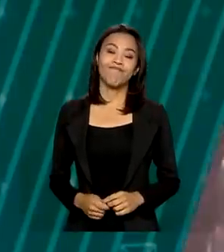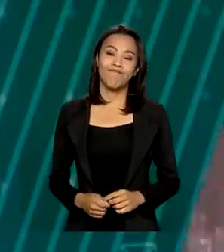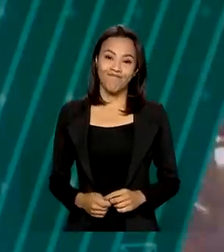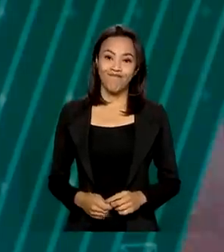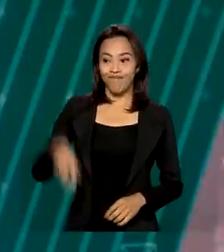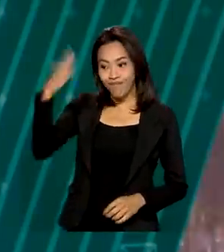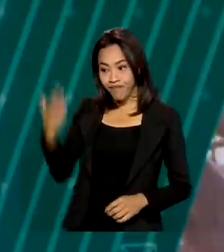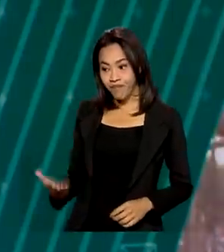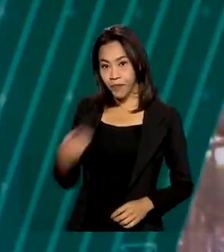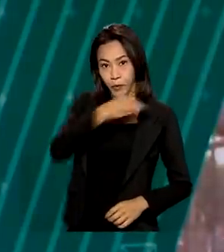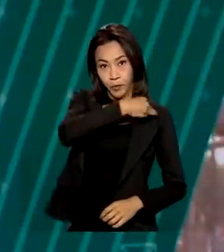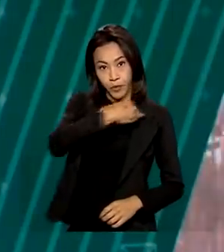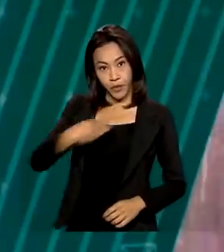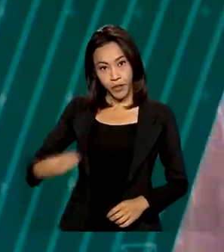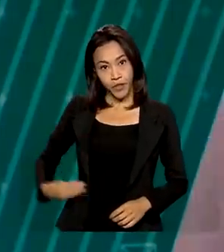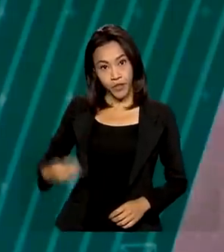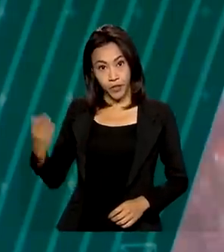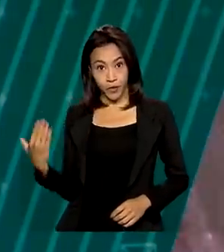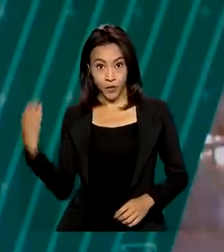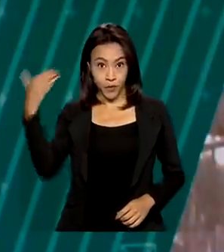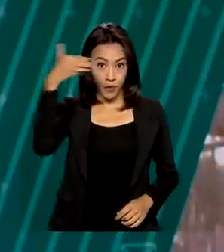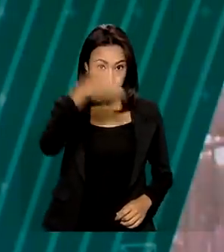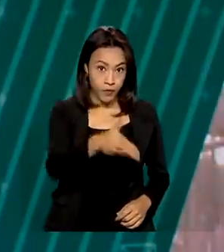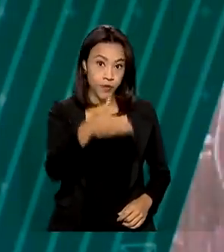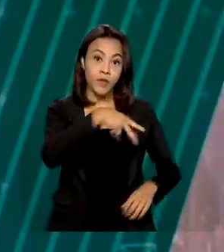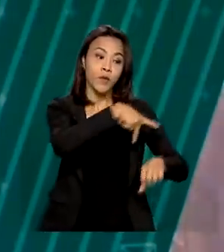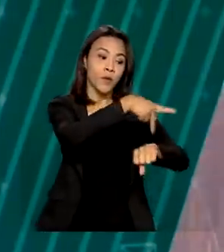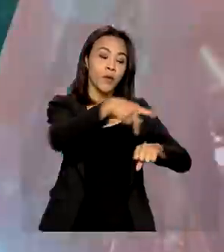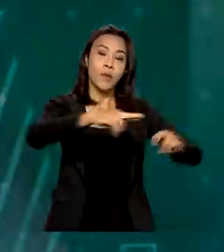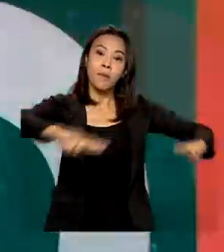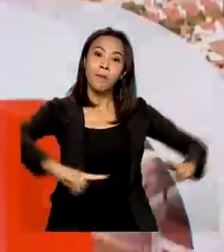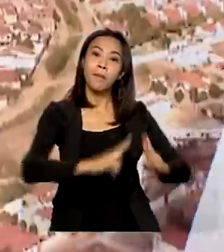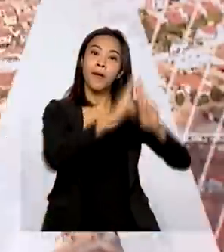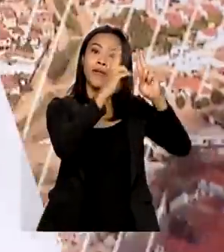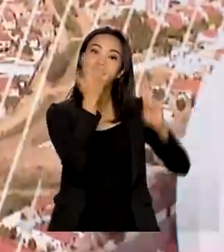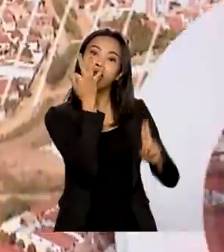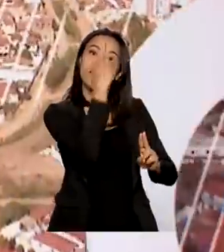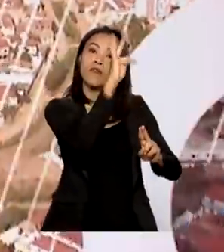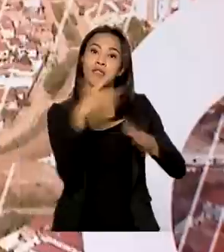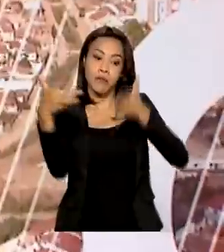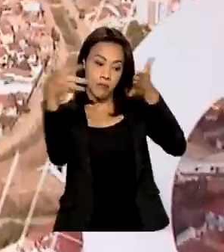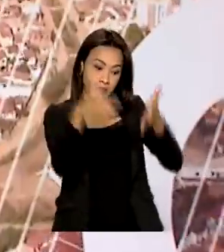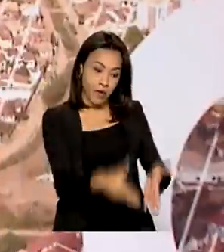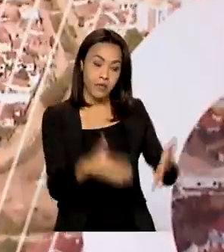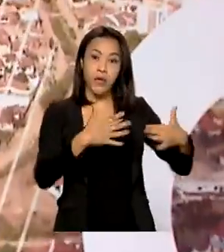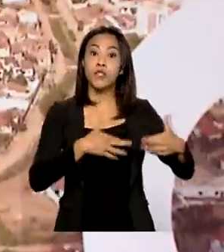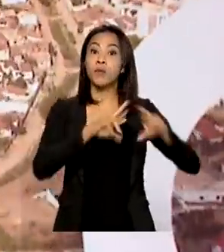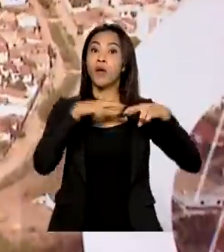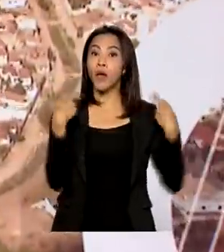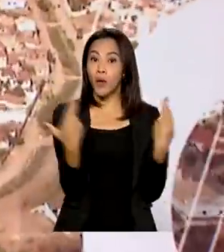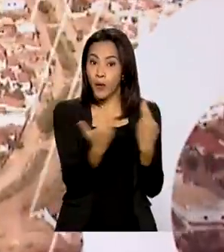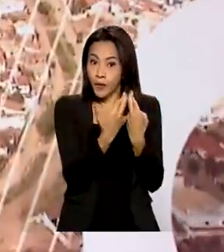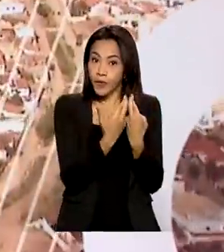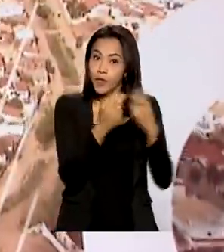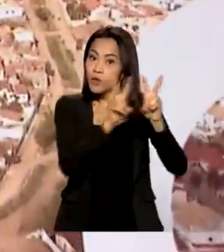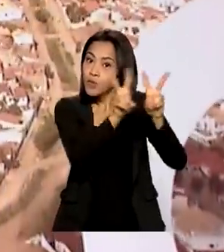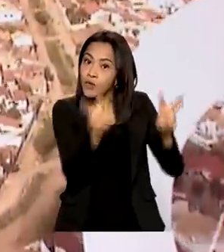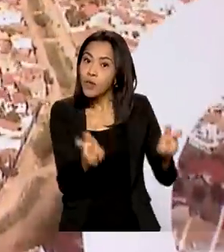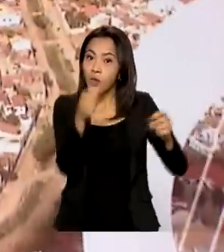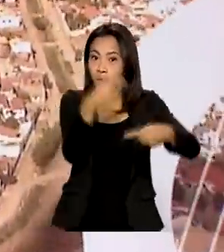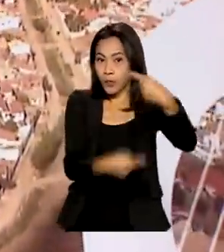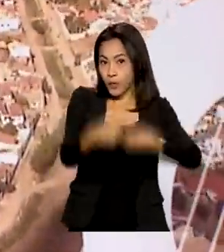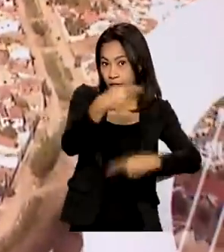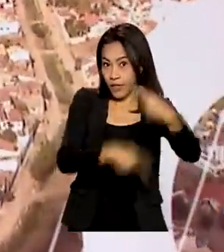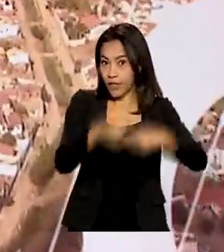O ministro do Meio Ambiente visitou Paris, na França, na semana passada, para participar da reunião ministerial do Comitê de Política Ambiental